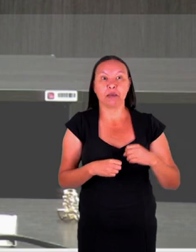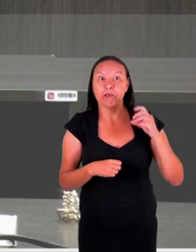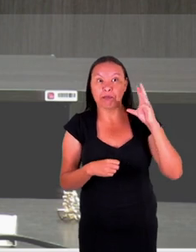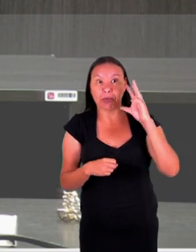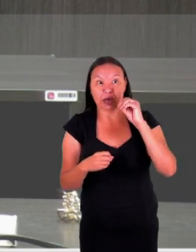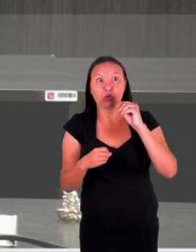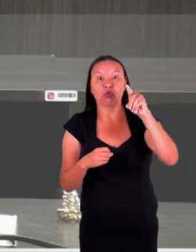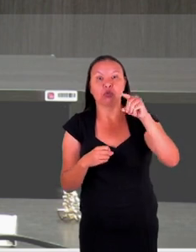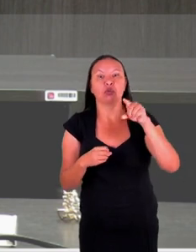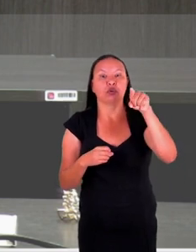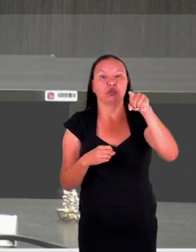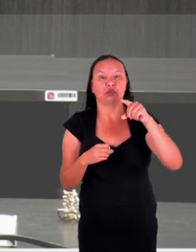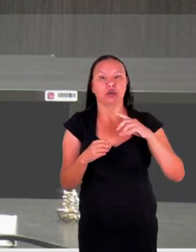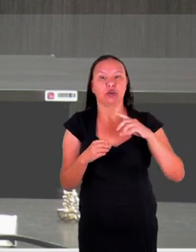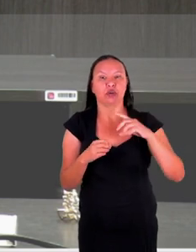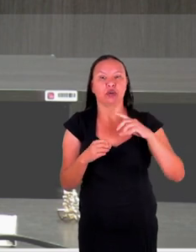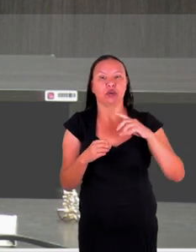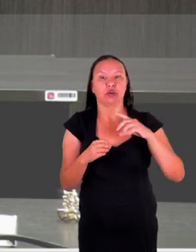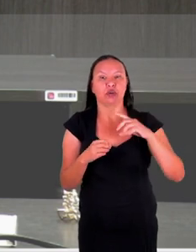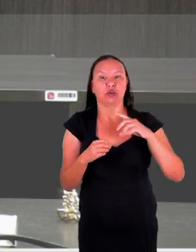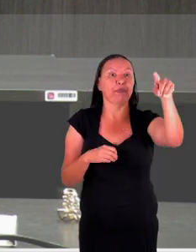dessa parte jurídica.